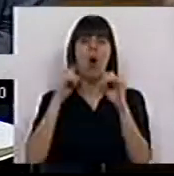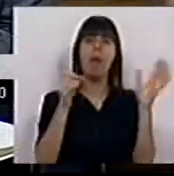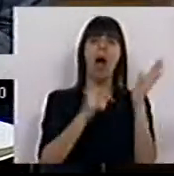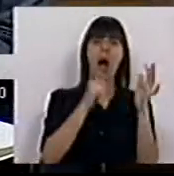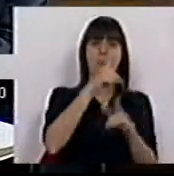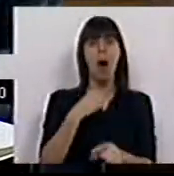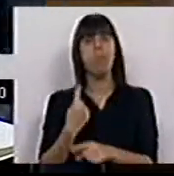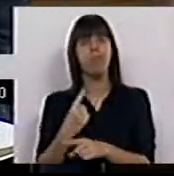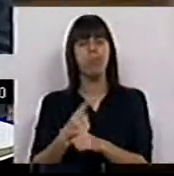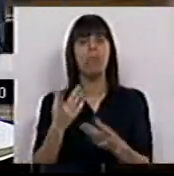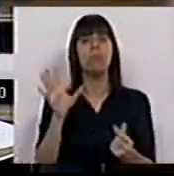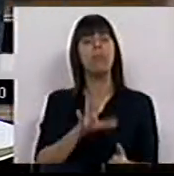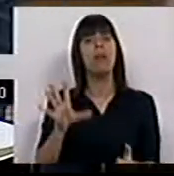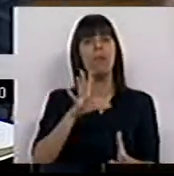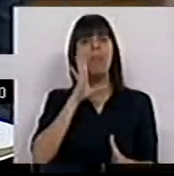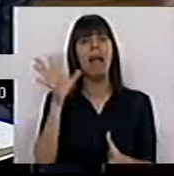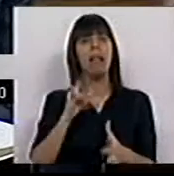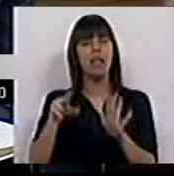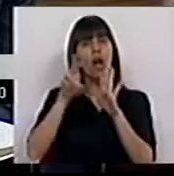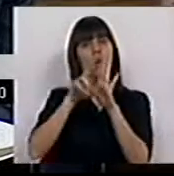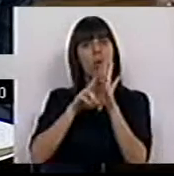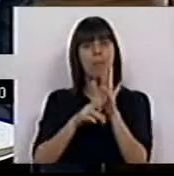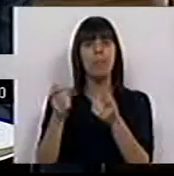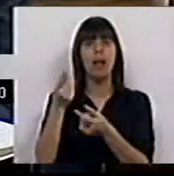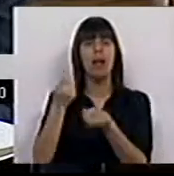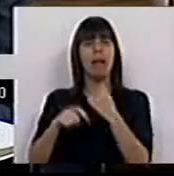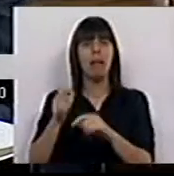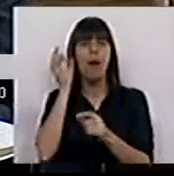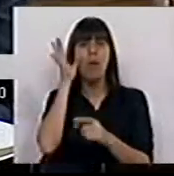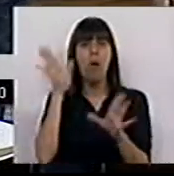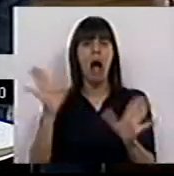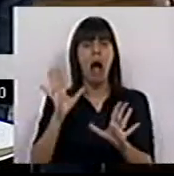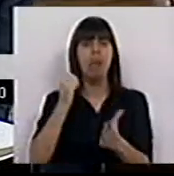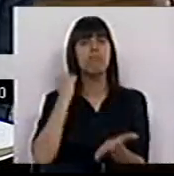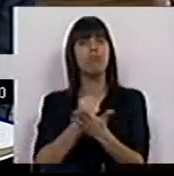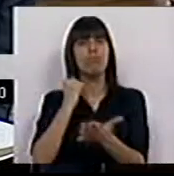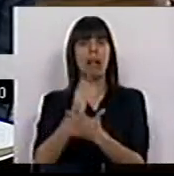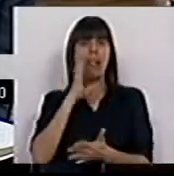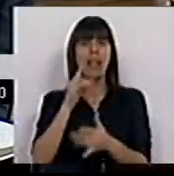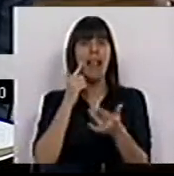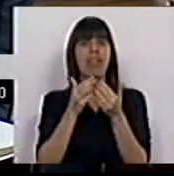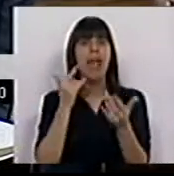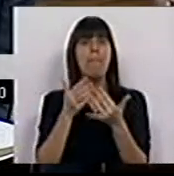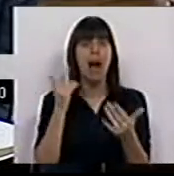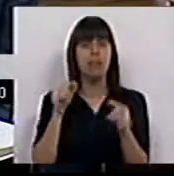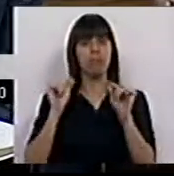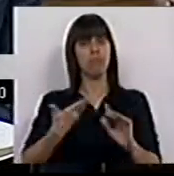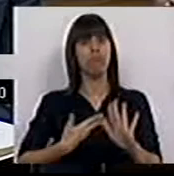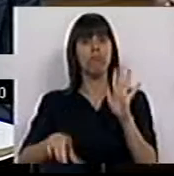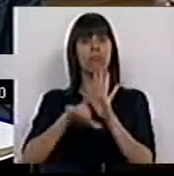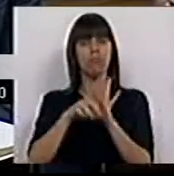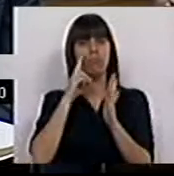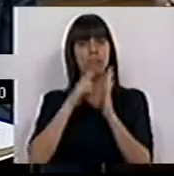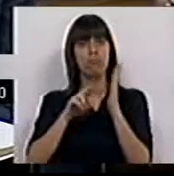dos Estados Unidos também e é uma forma de tentar regulamentar o tráfico de diamantes, tentar certificar. Este decreto-lei faz a